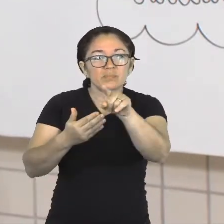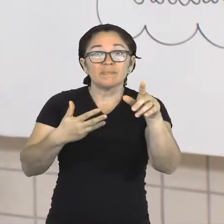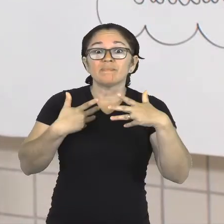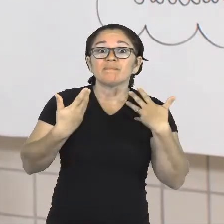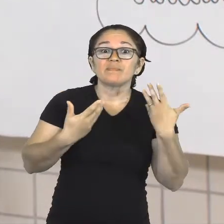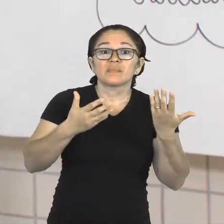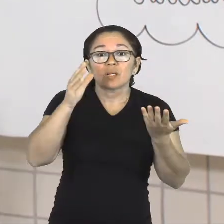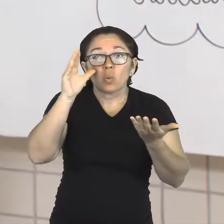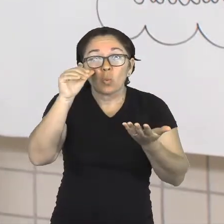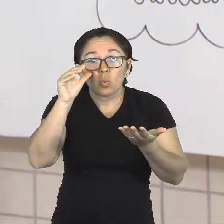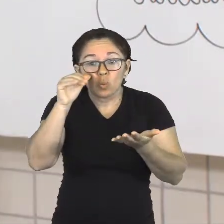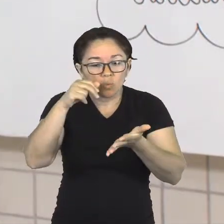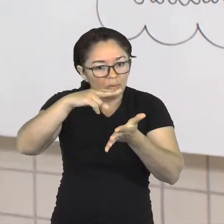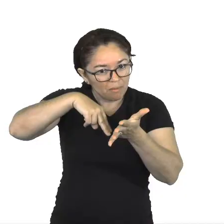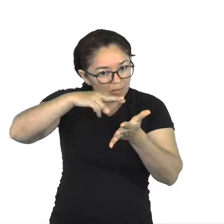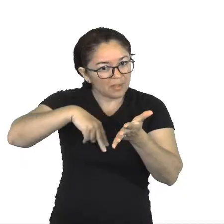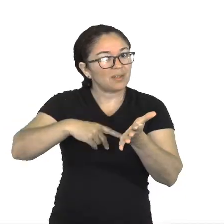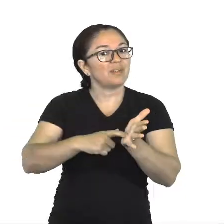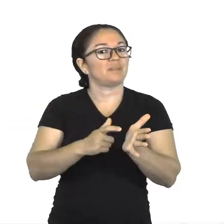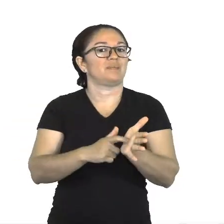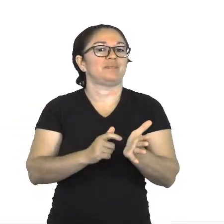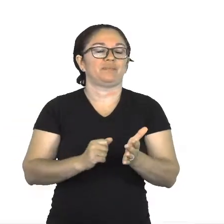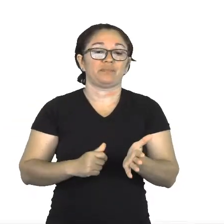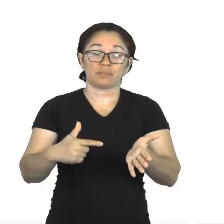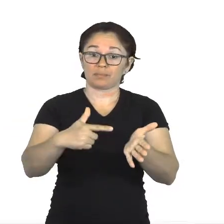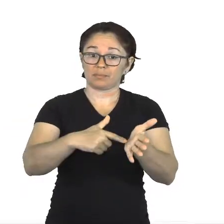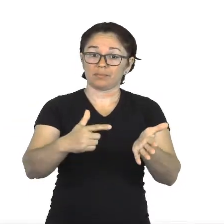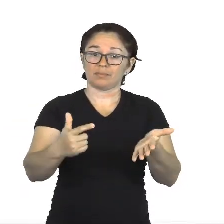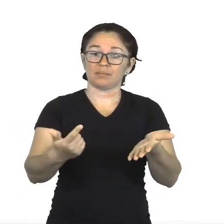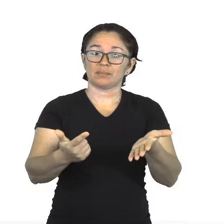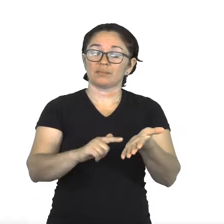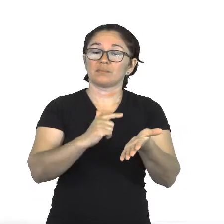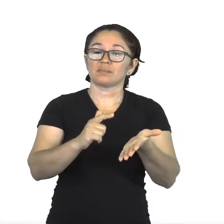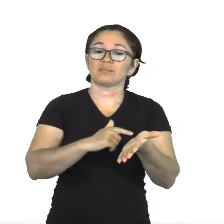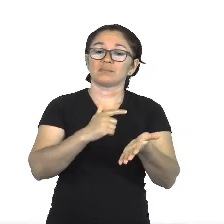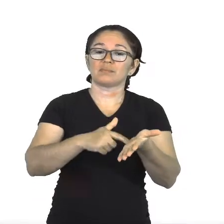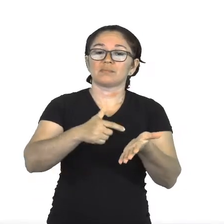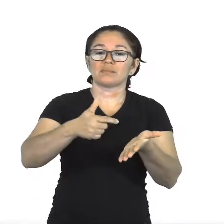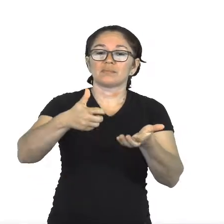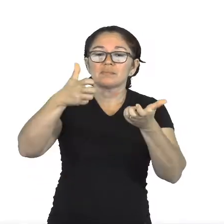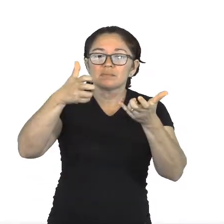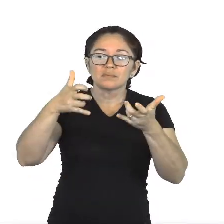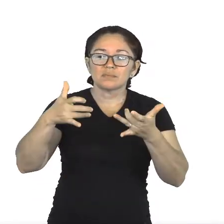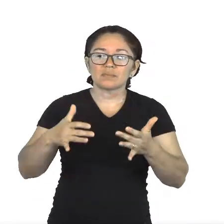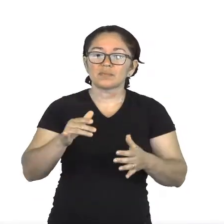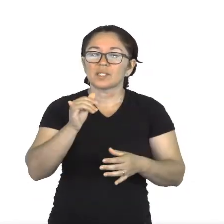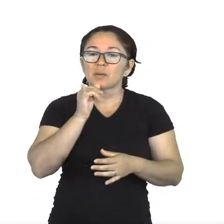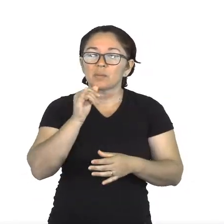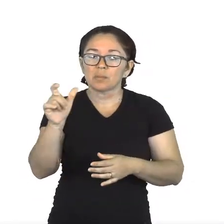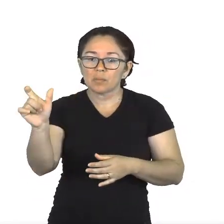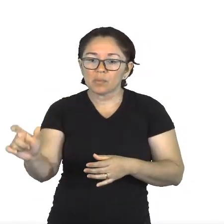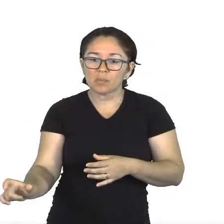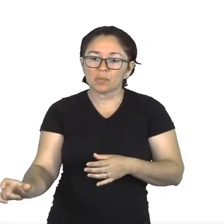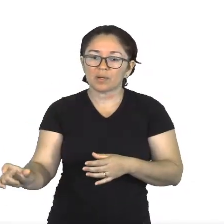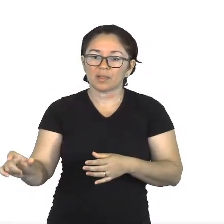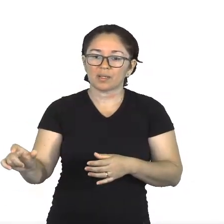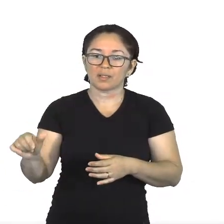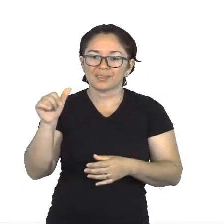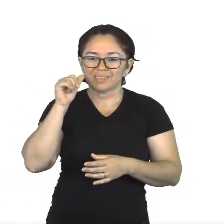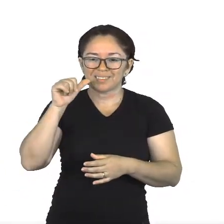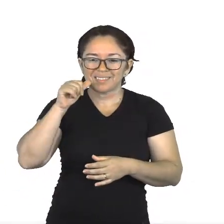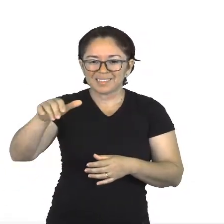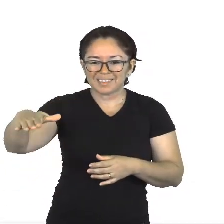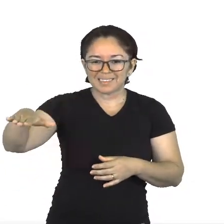Então vamos ver? Olha aí. Este livro conta a história de uma garota de 9 anos